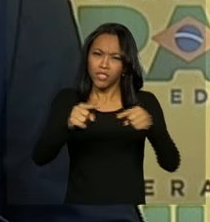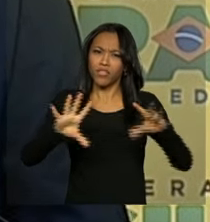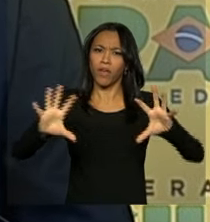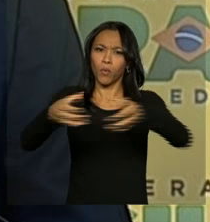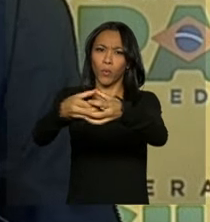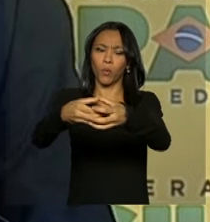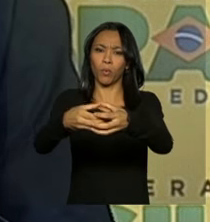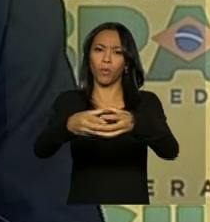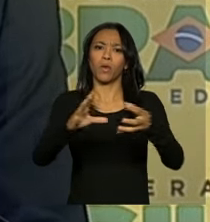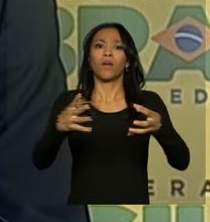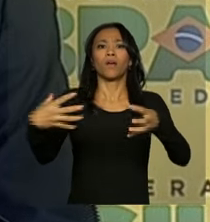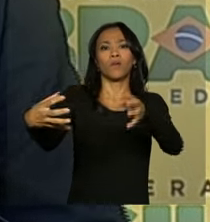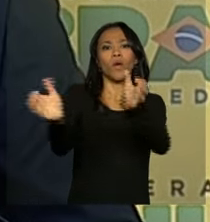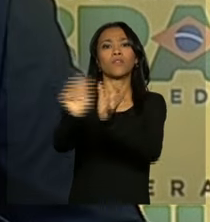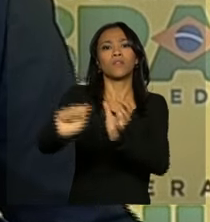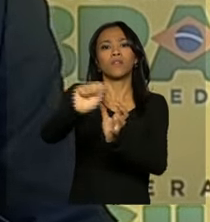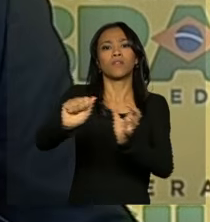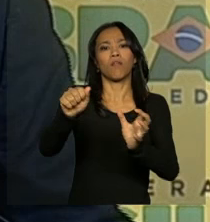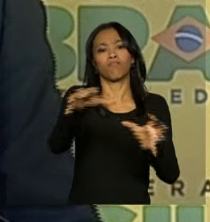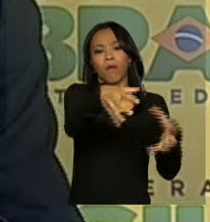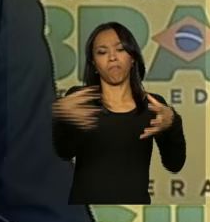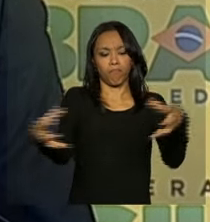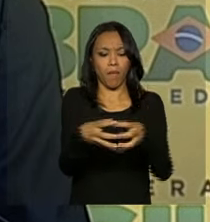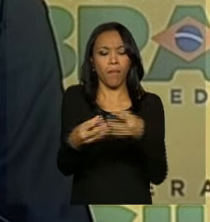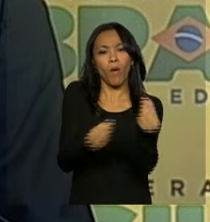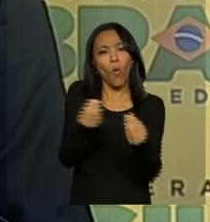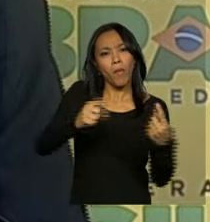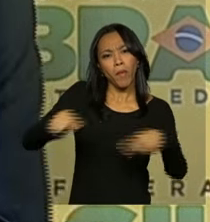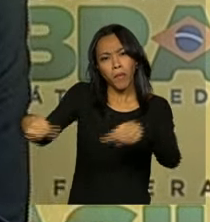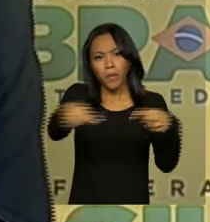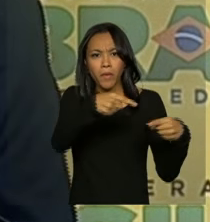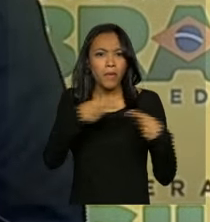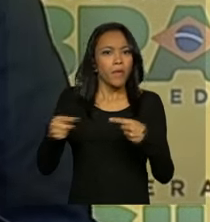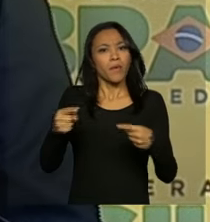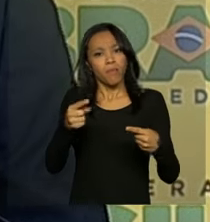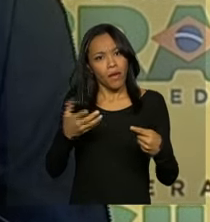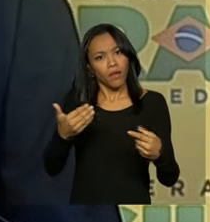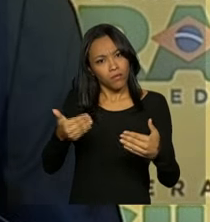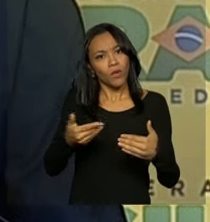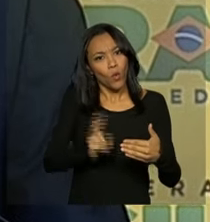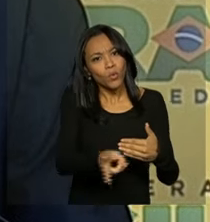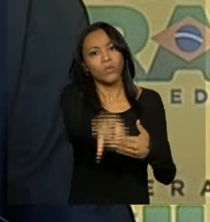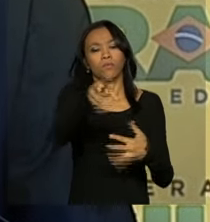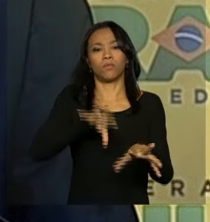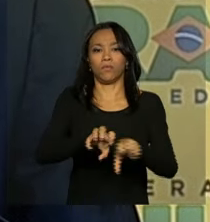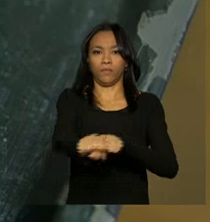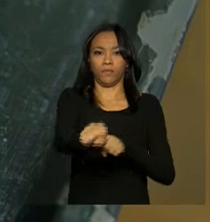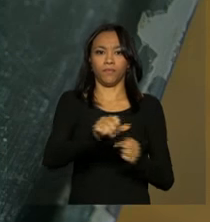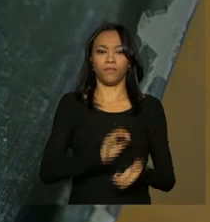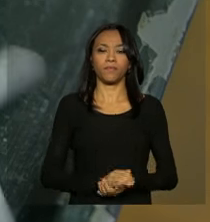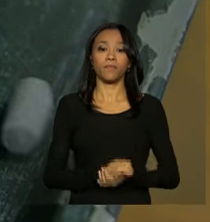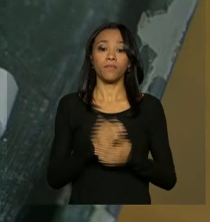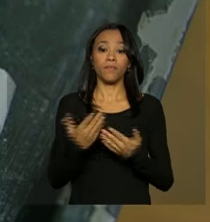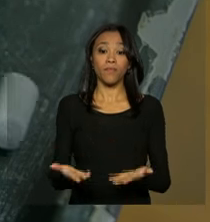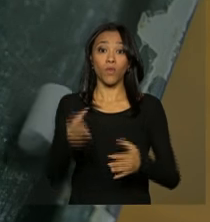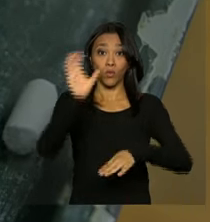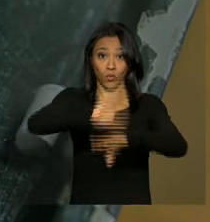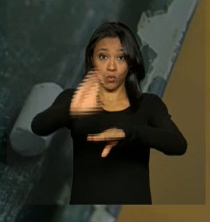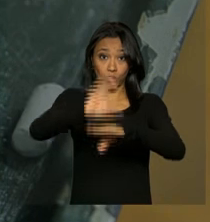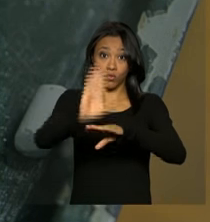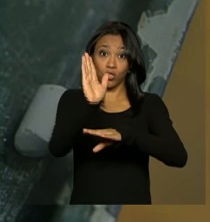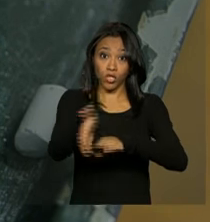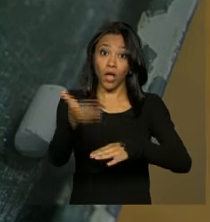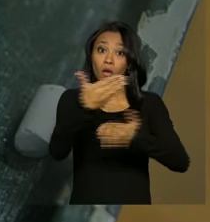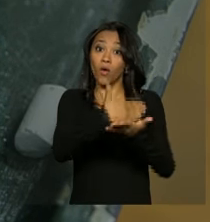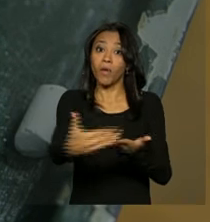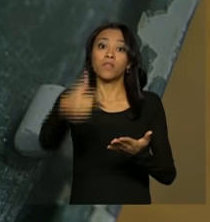Condime. Que tipo de estímulo de carreira e como é que pactua a jornada dele para ele poder fazer a formação que ele precisa. Os cursos já começam